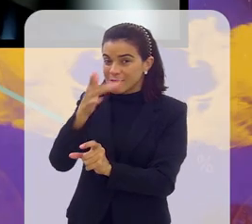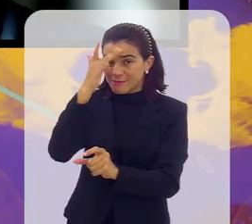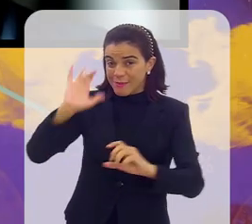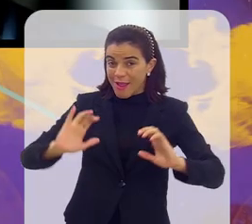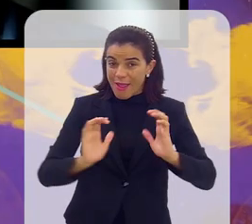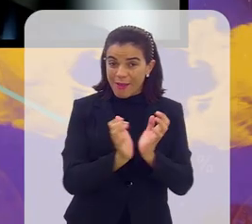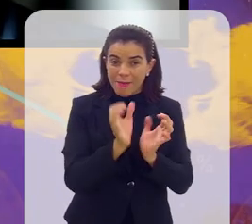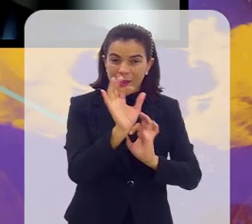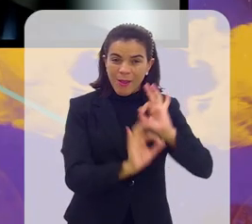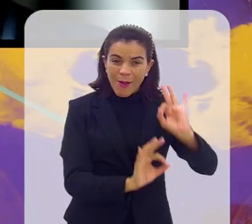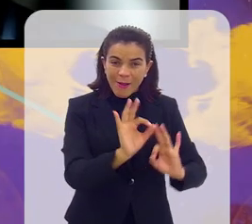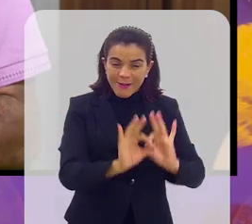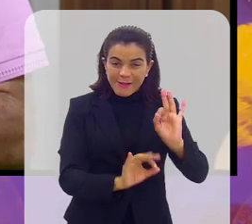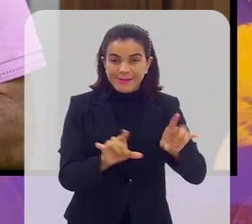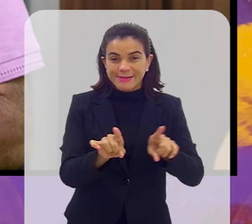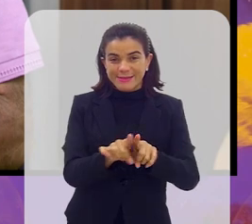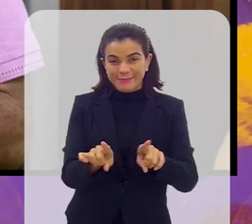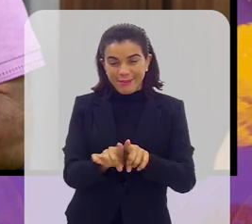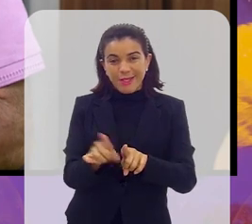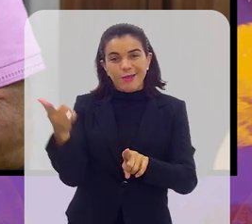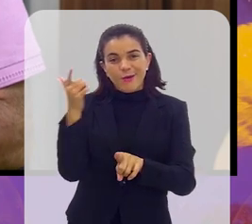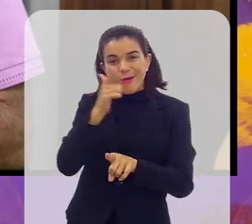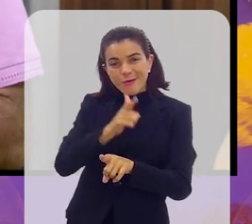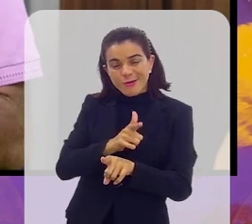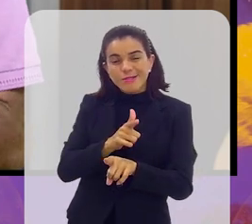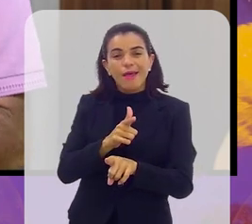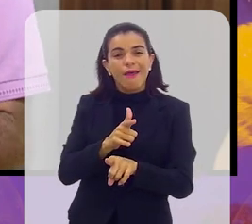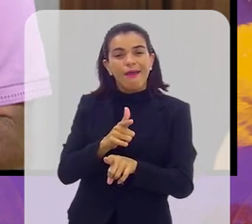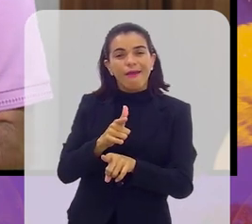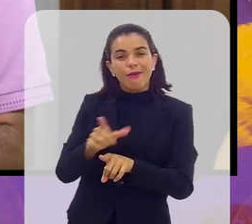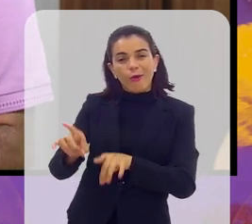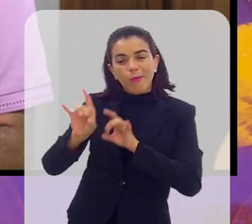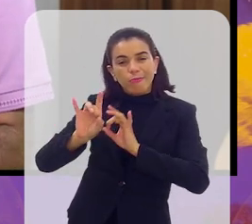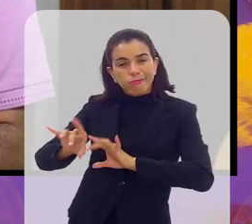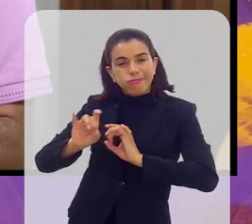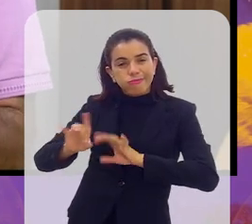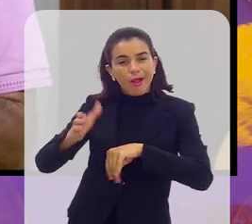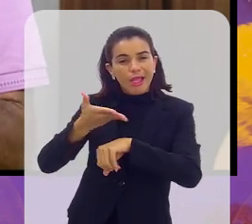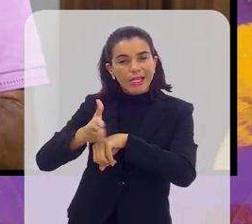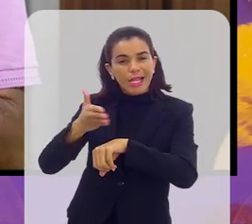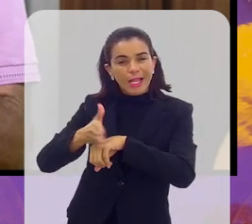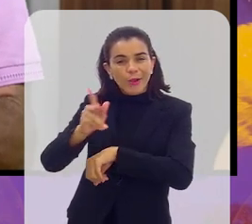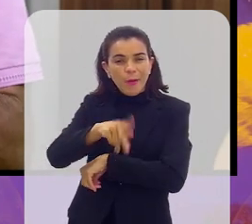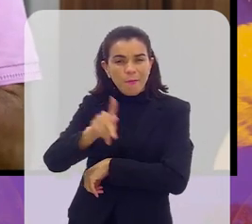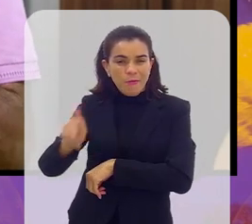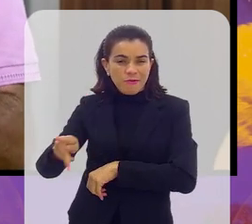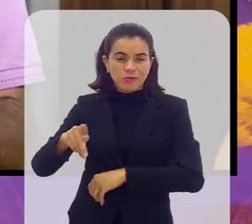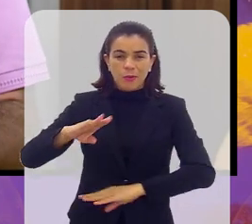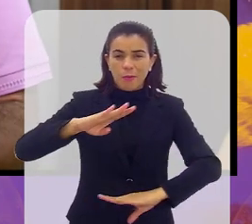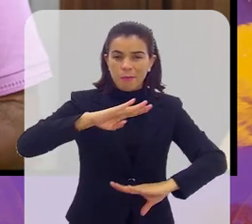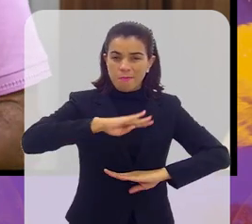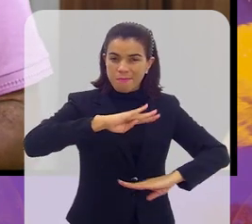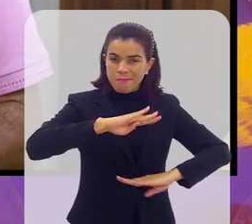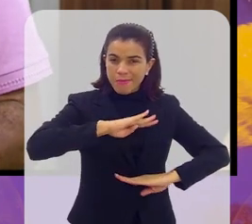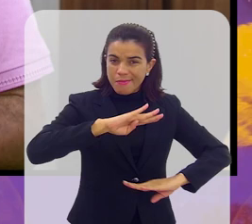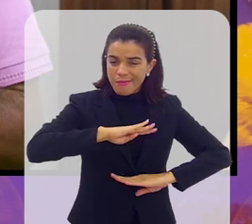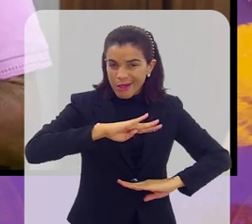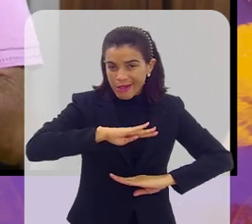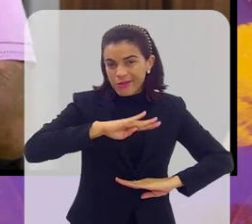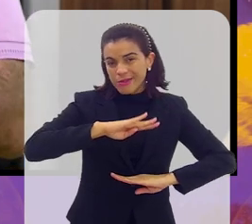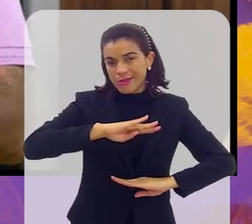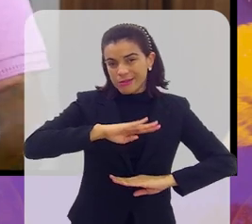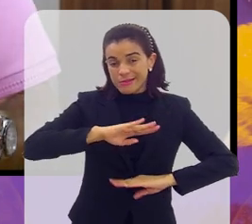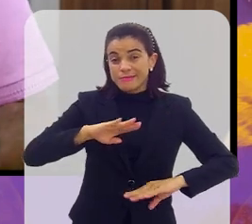de quem organiza, de quem consegue ali como treinador, até mesmo o preparador físico, né?